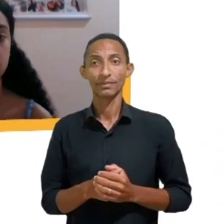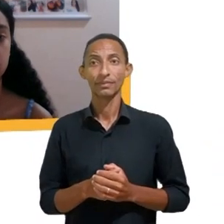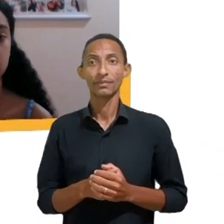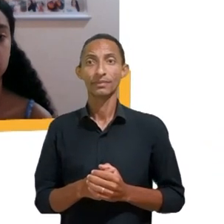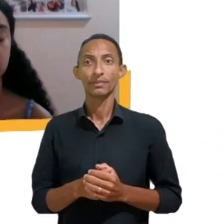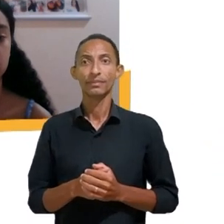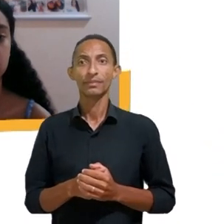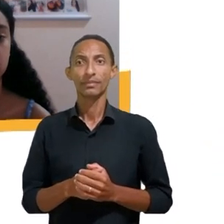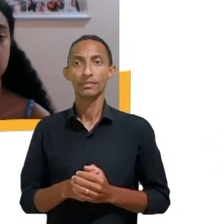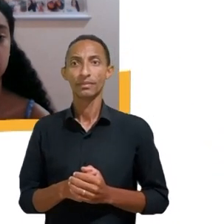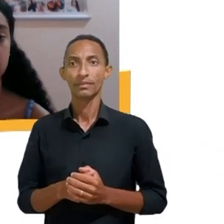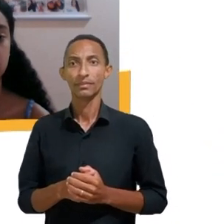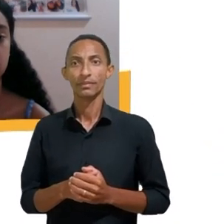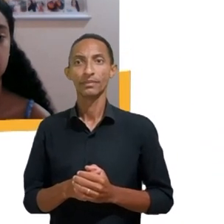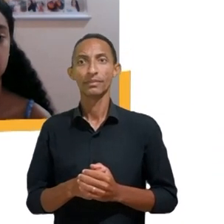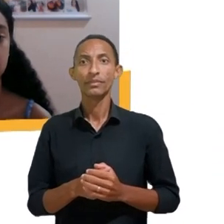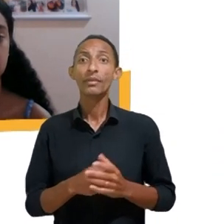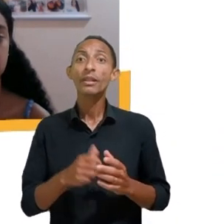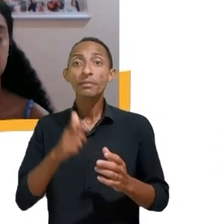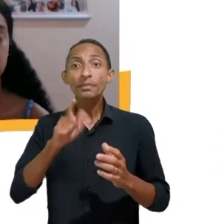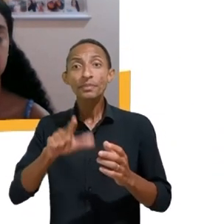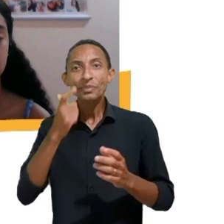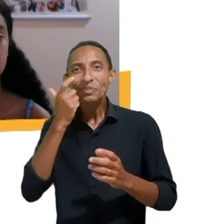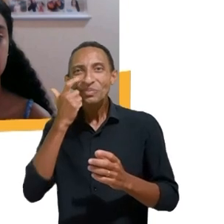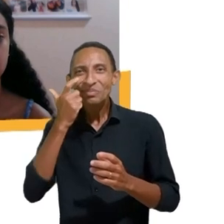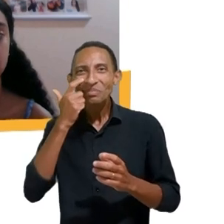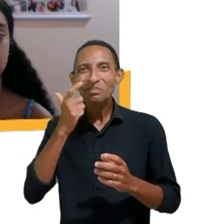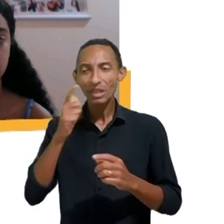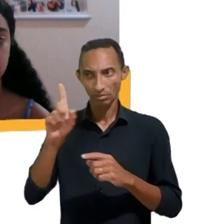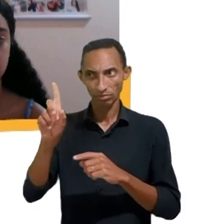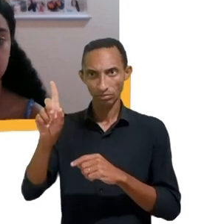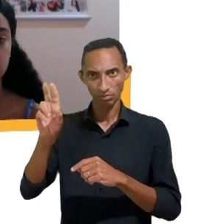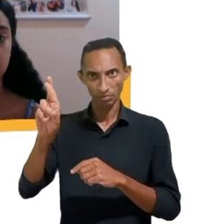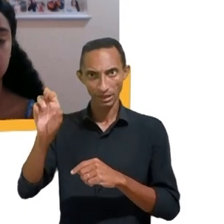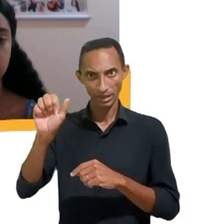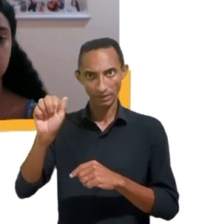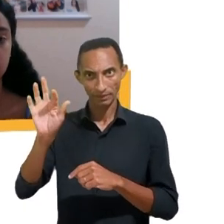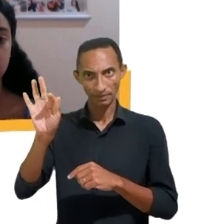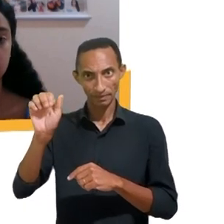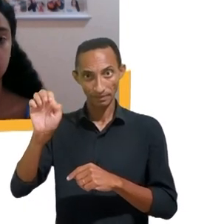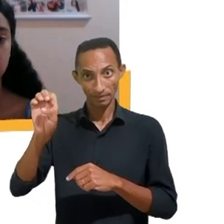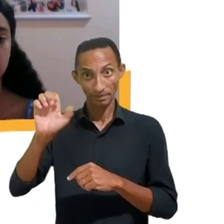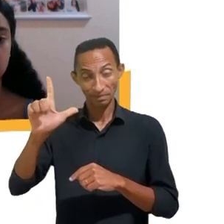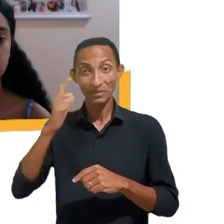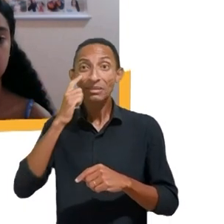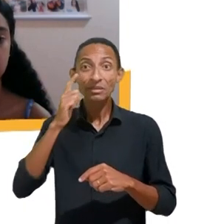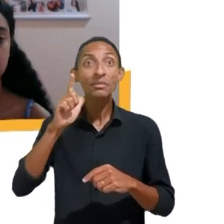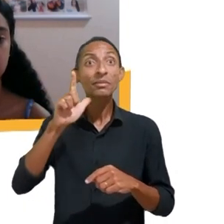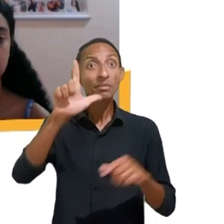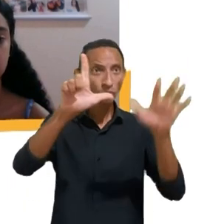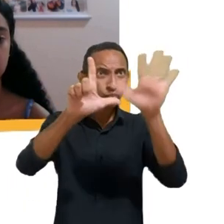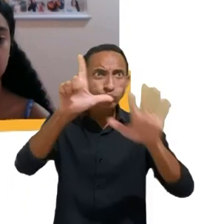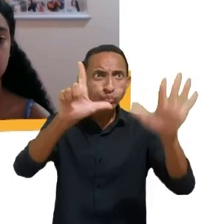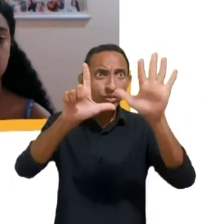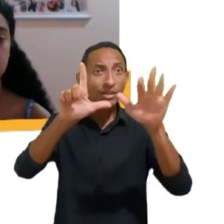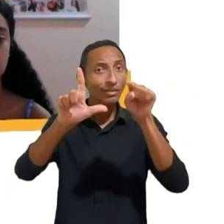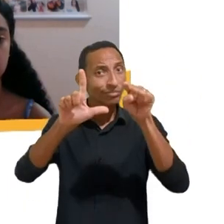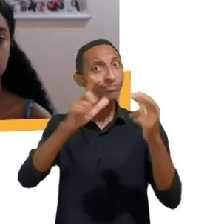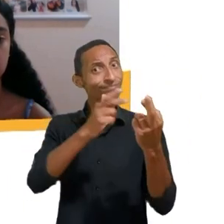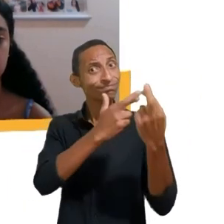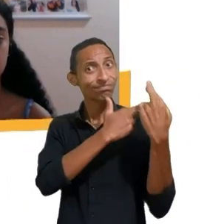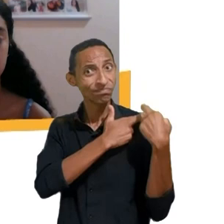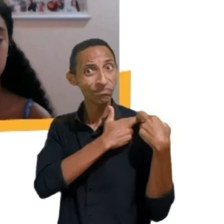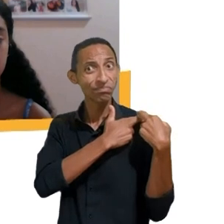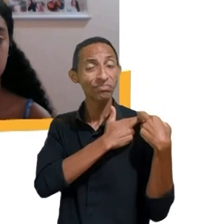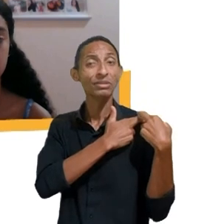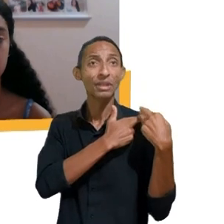justamente sobre isso, né? Sobre essa responsabilidade das plataformas no que se refere à proteção dos dados e à proteção dos